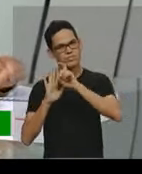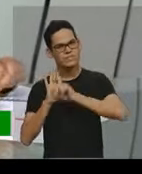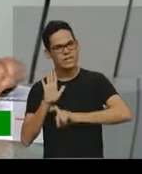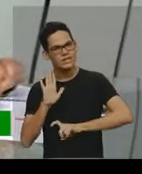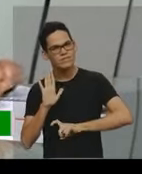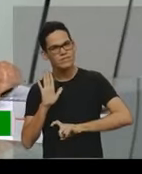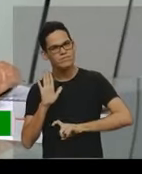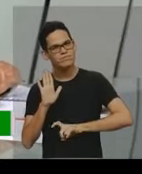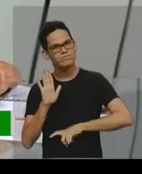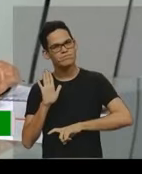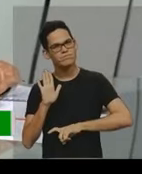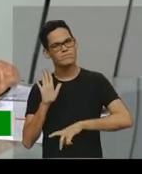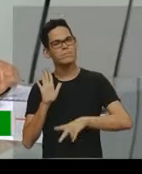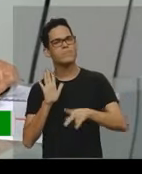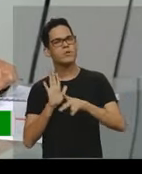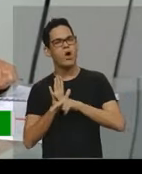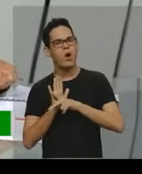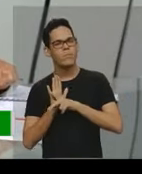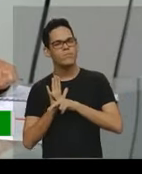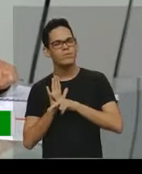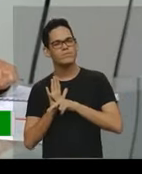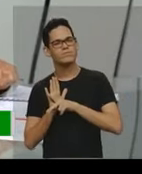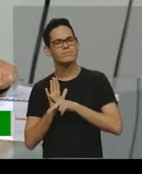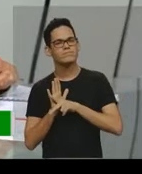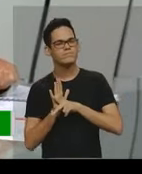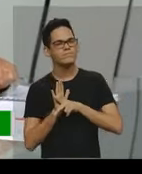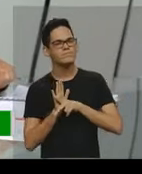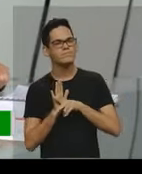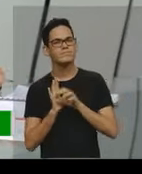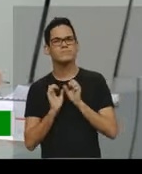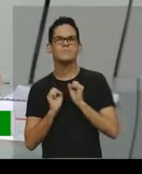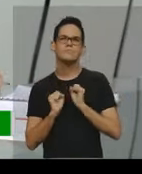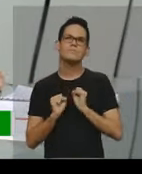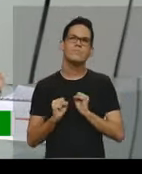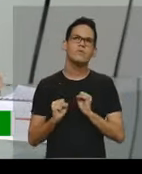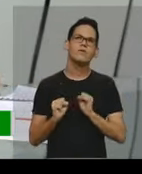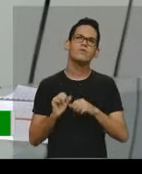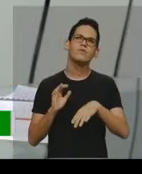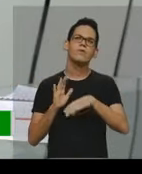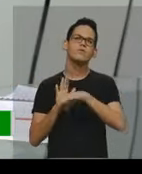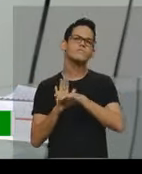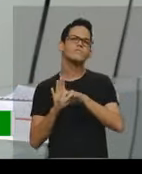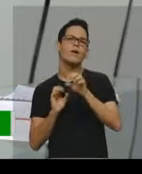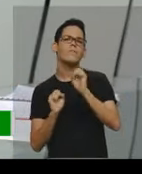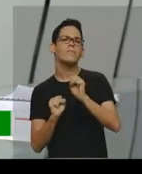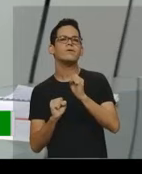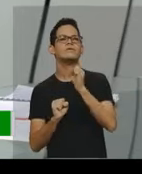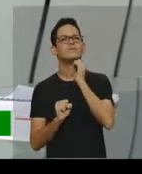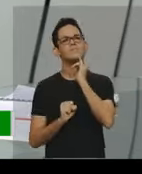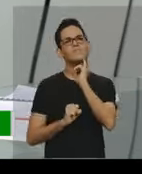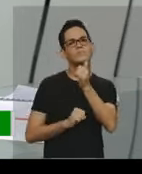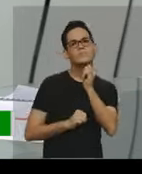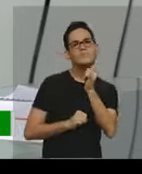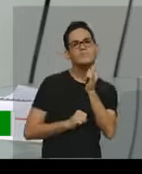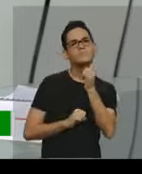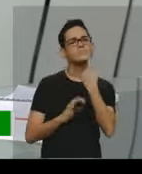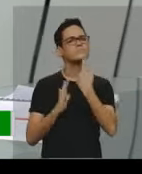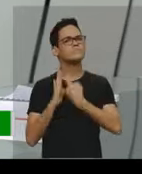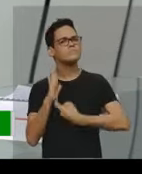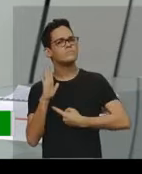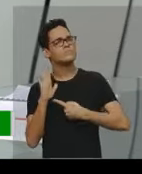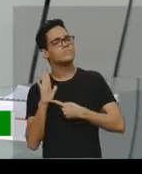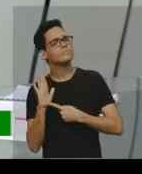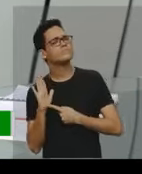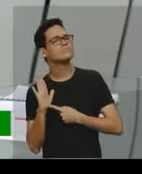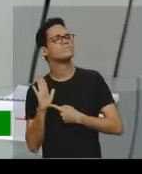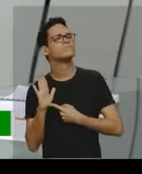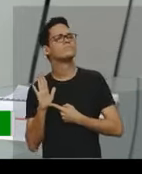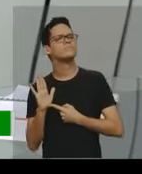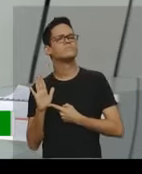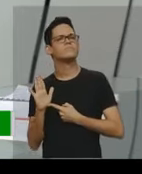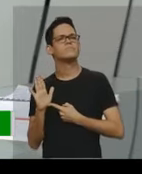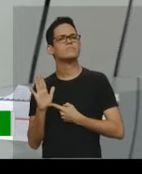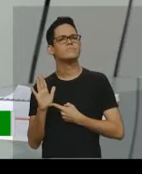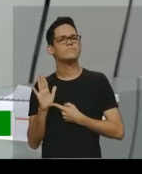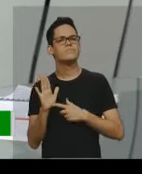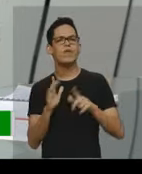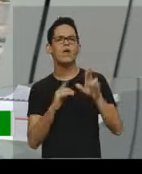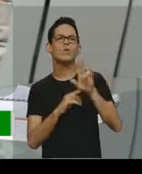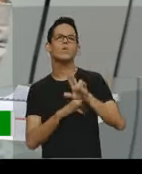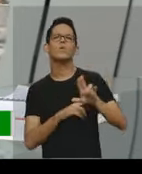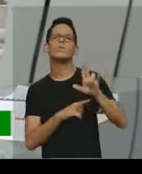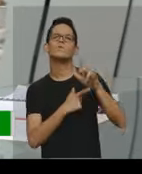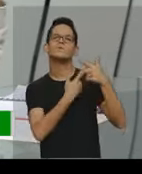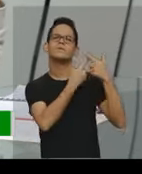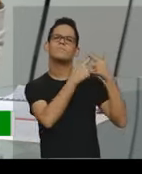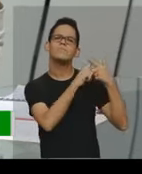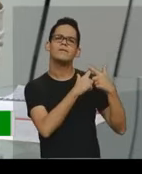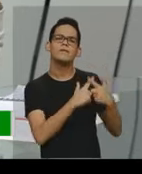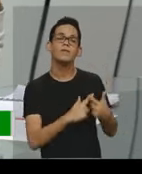gênero textual, é uma, pode ser uma narração, ela tem uma linguagem, vamos